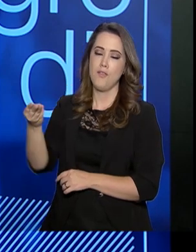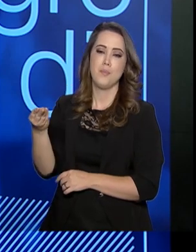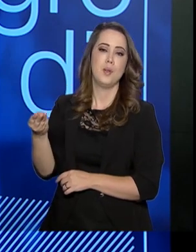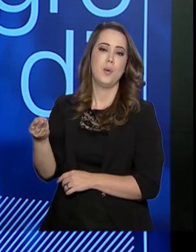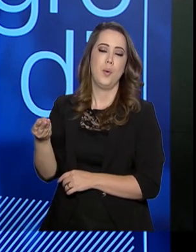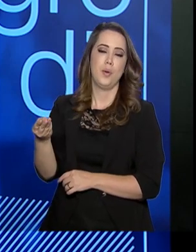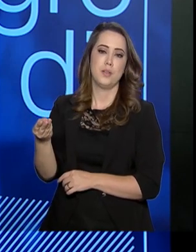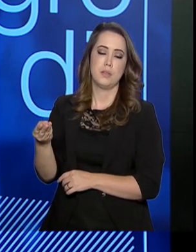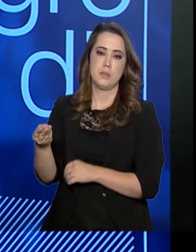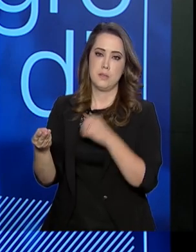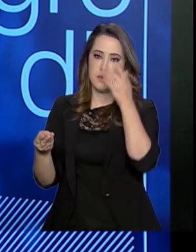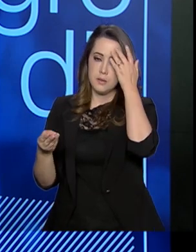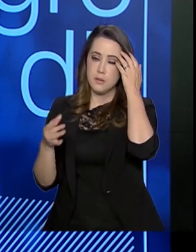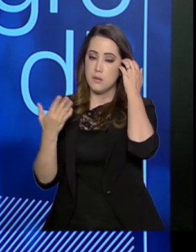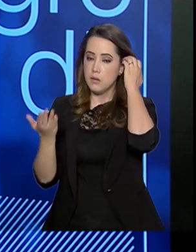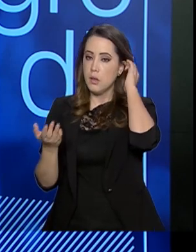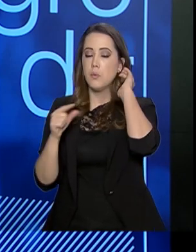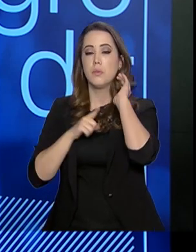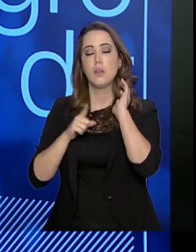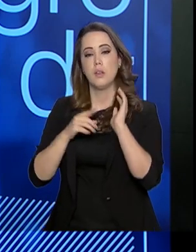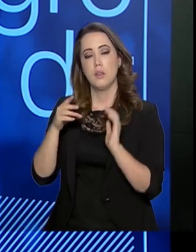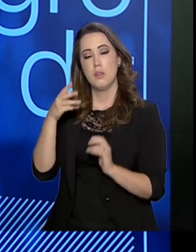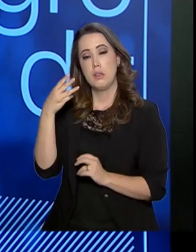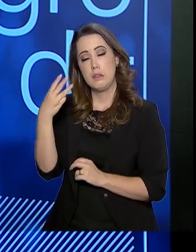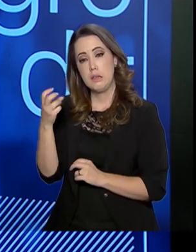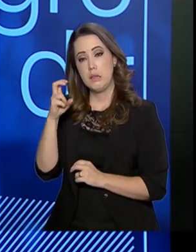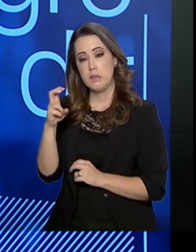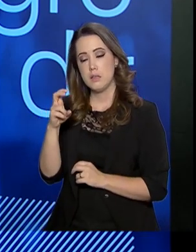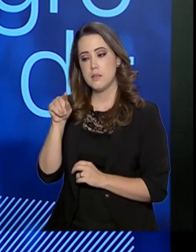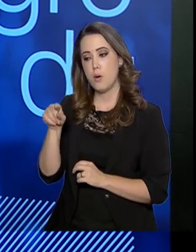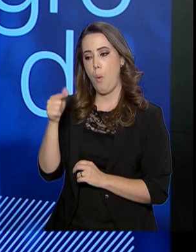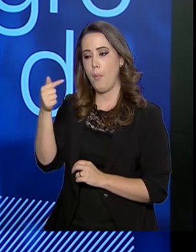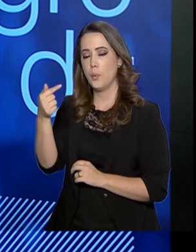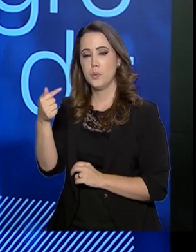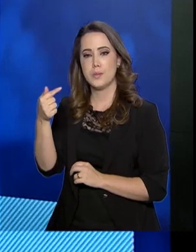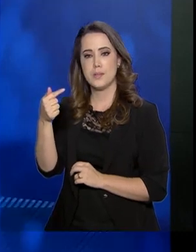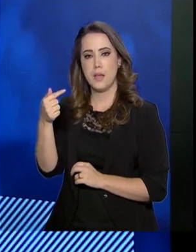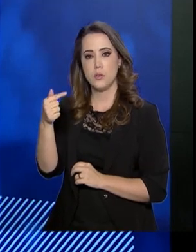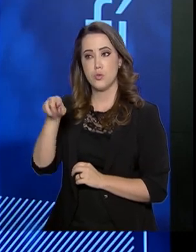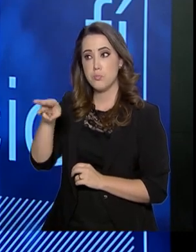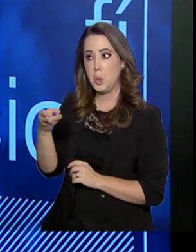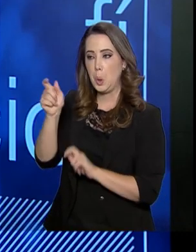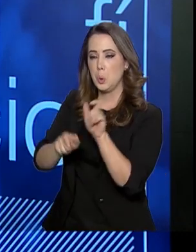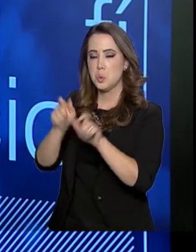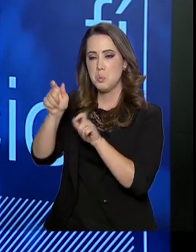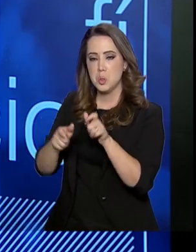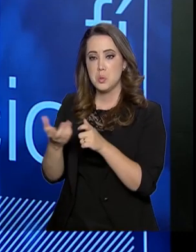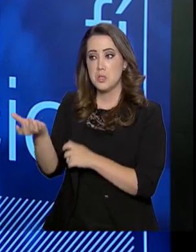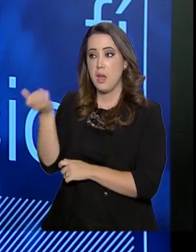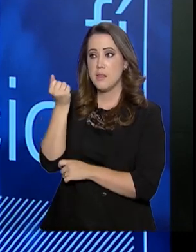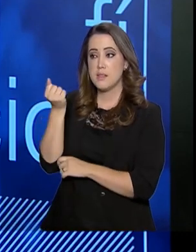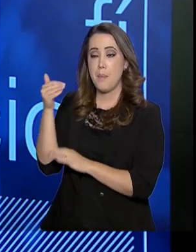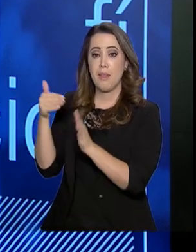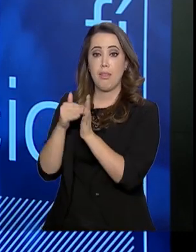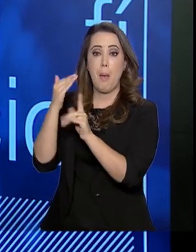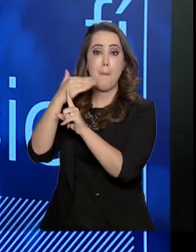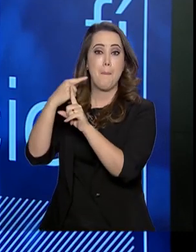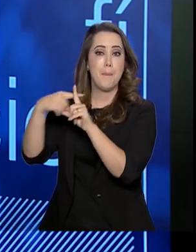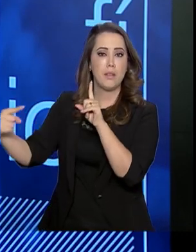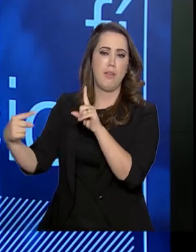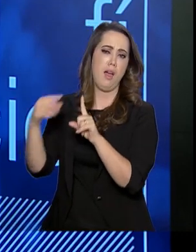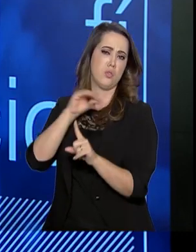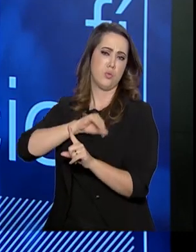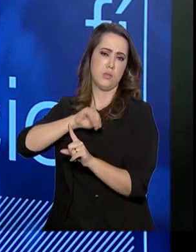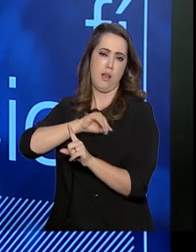35,7 milhões de brasileiros que recebem até meio salário mínimo. Dentro desse corte, você tem o grupo do